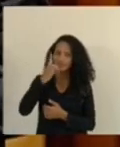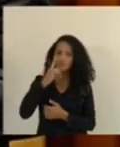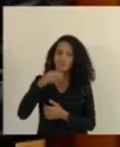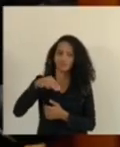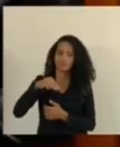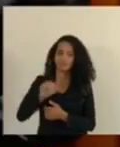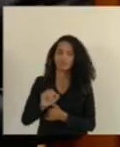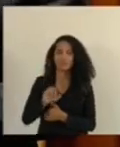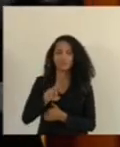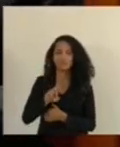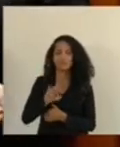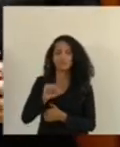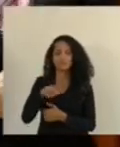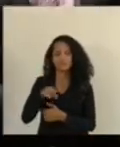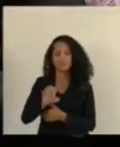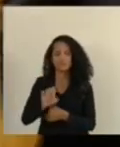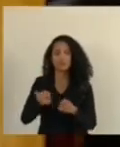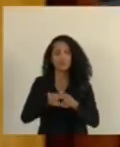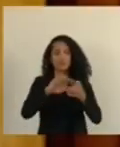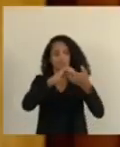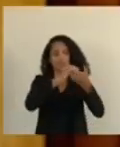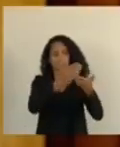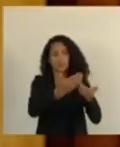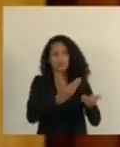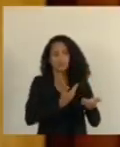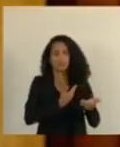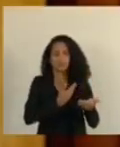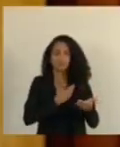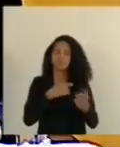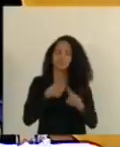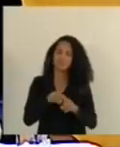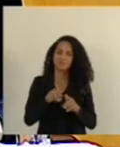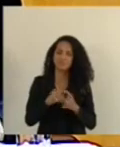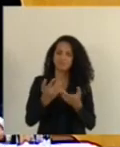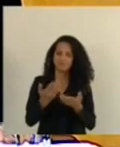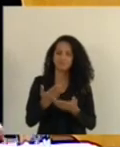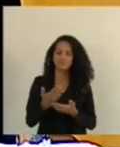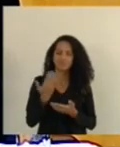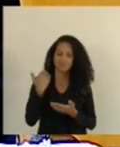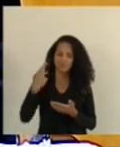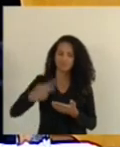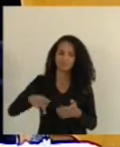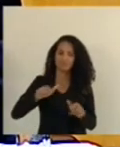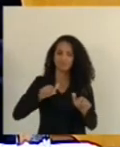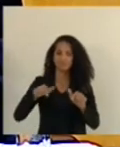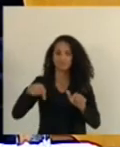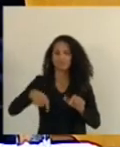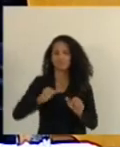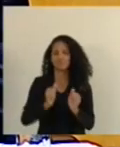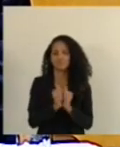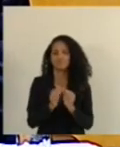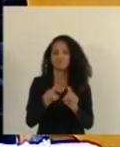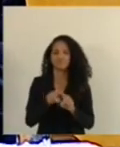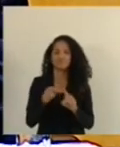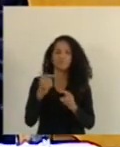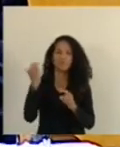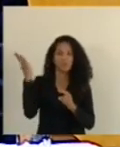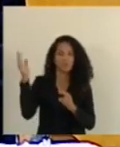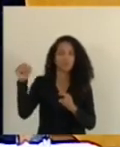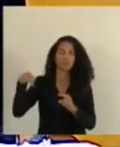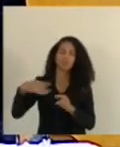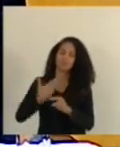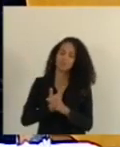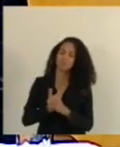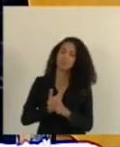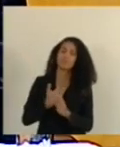Malini. Quero cumprimentar também meu amigo Jamir Malini, colega que fomos aqui nessa casa e também fora desta casa. É